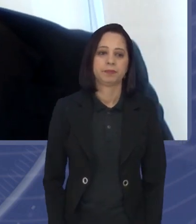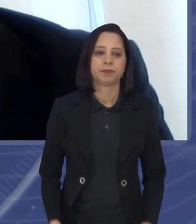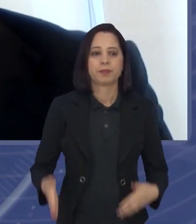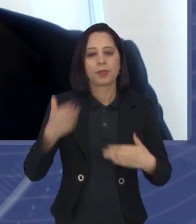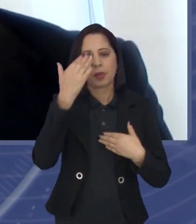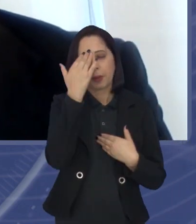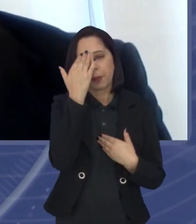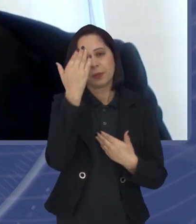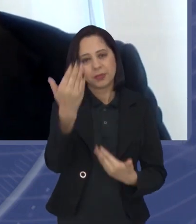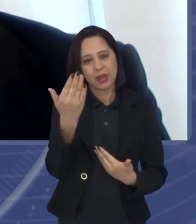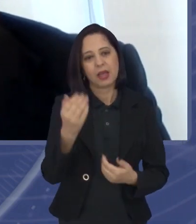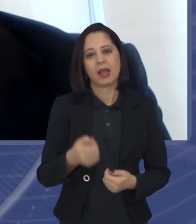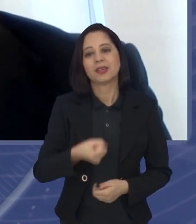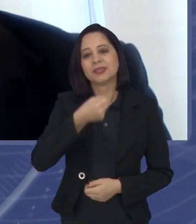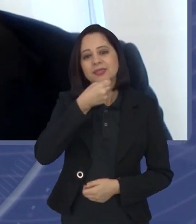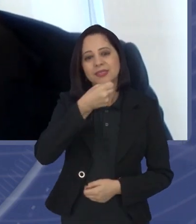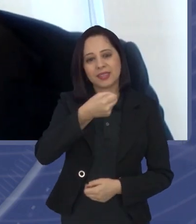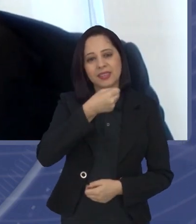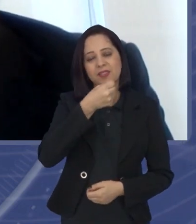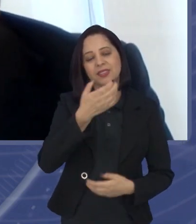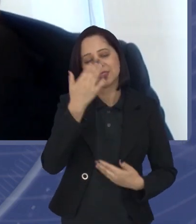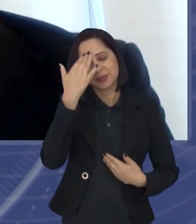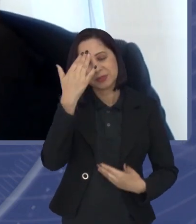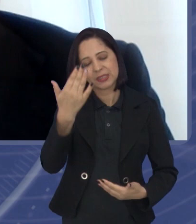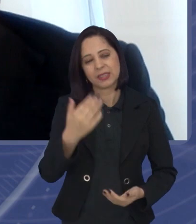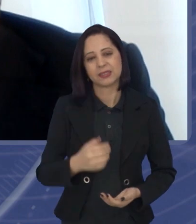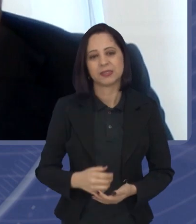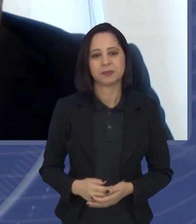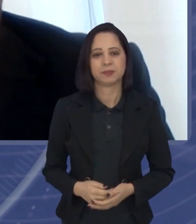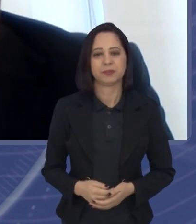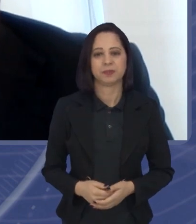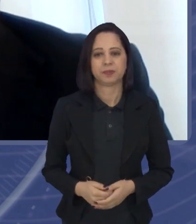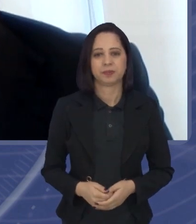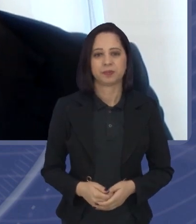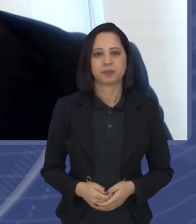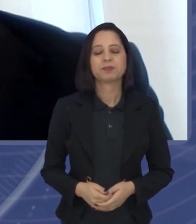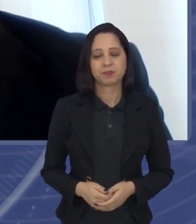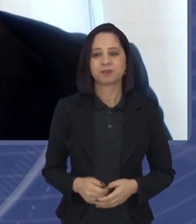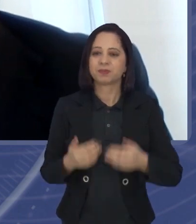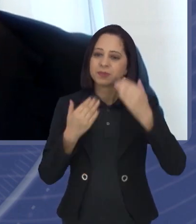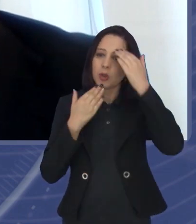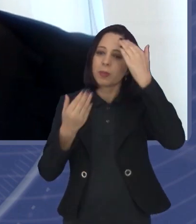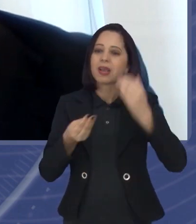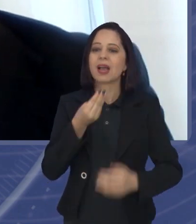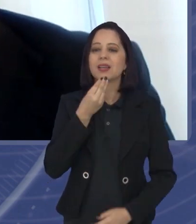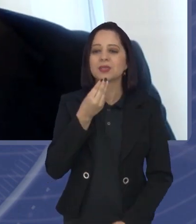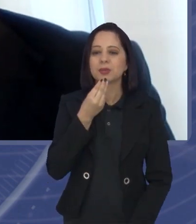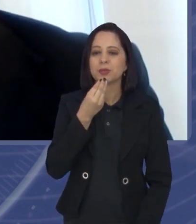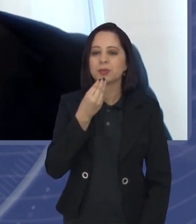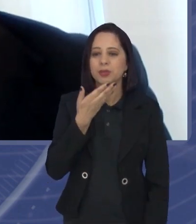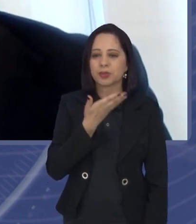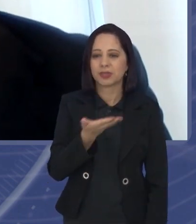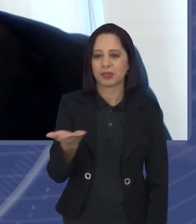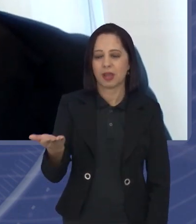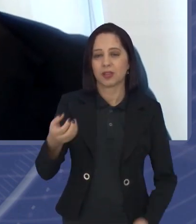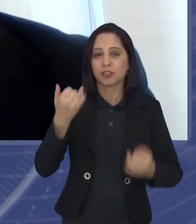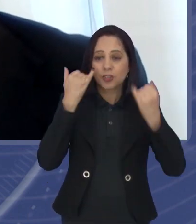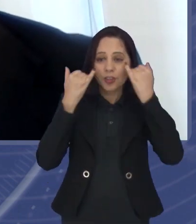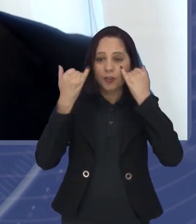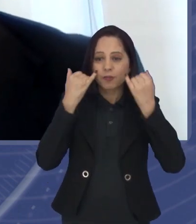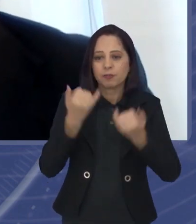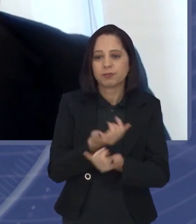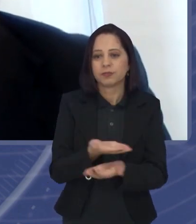participação aqui com a gente. Obrigada, viu? Eu que agradeço a oportunidade de trazer aí algumas informações